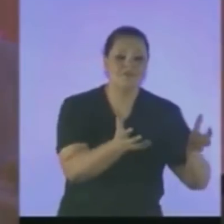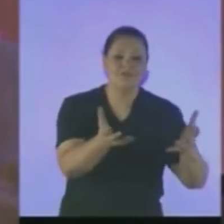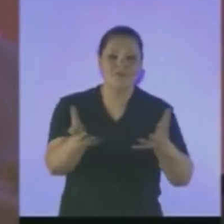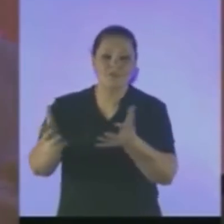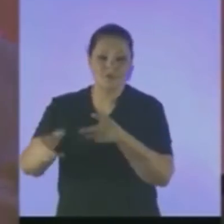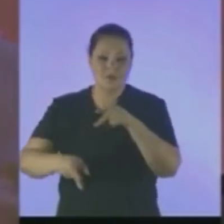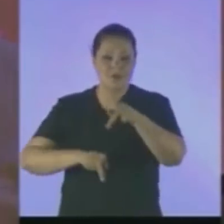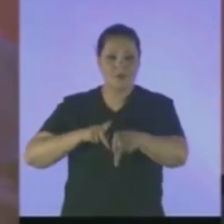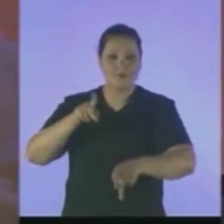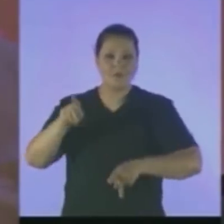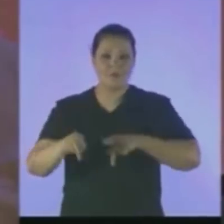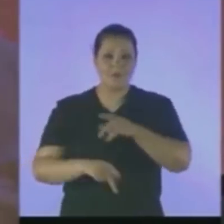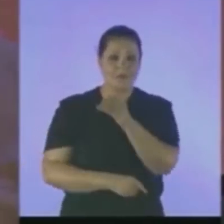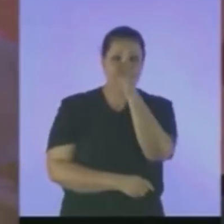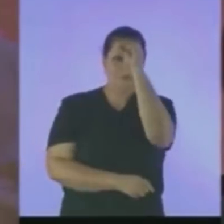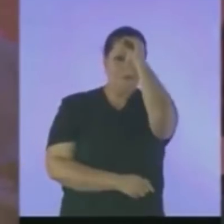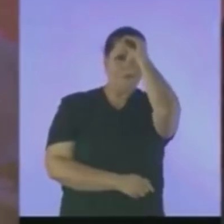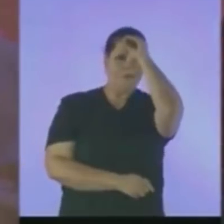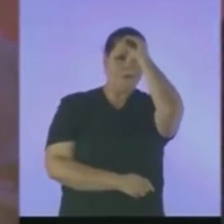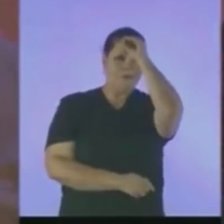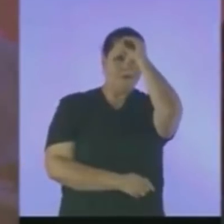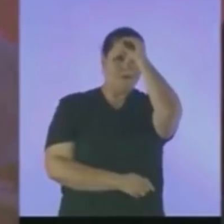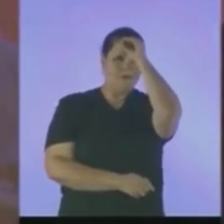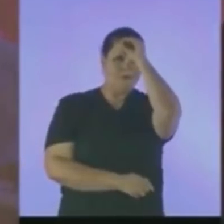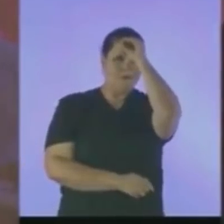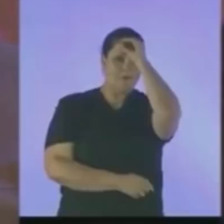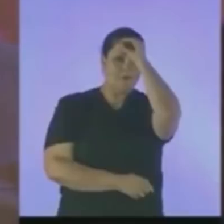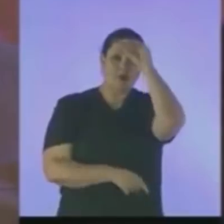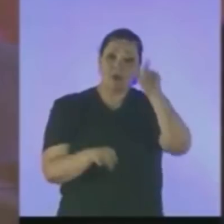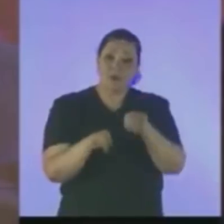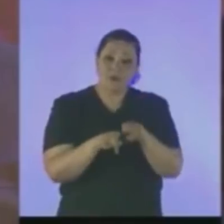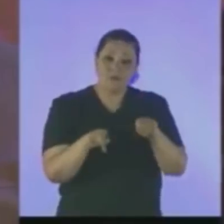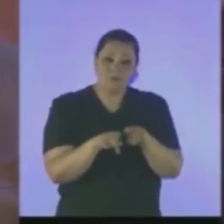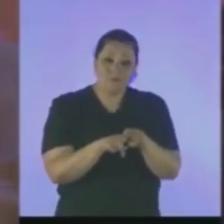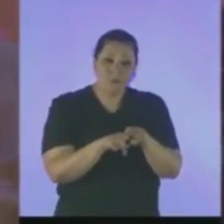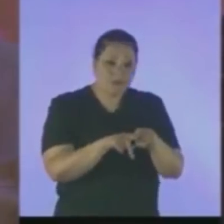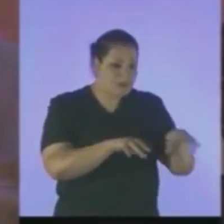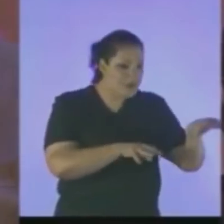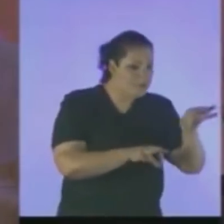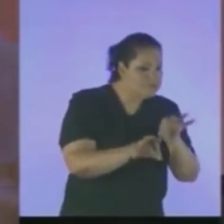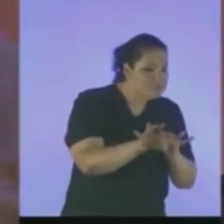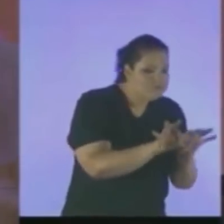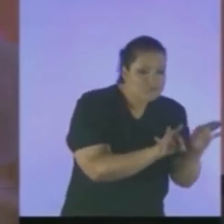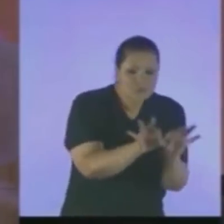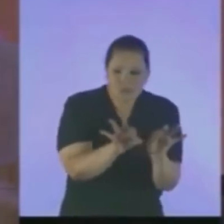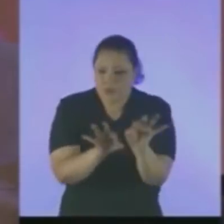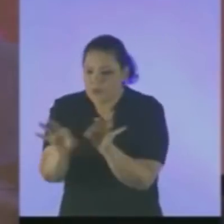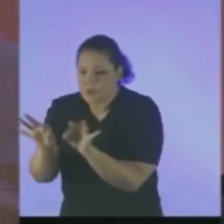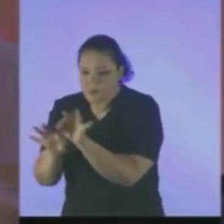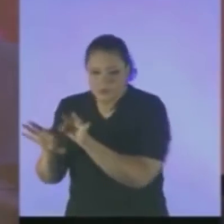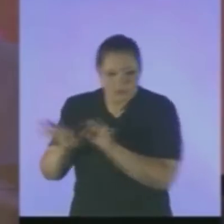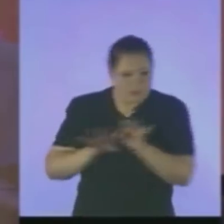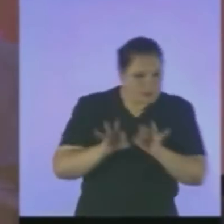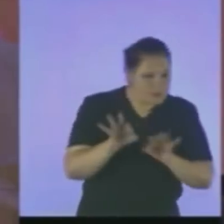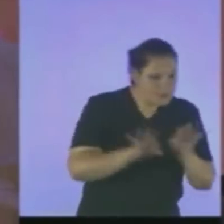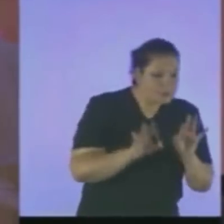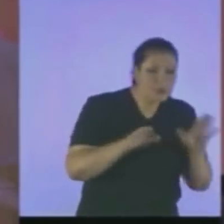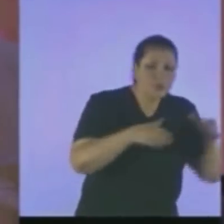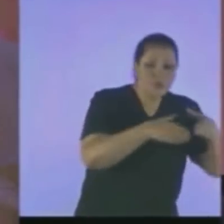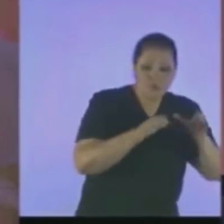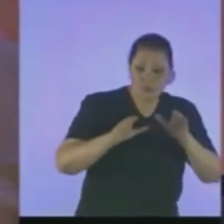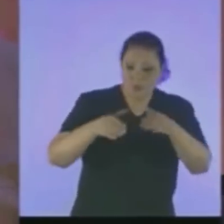desavisadas E organizando Determinados partidos De pensamento